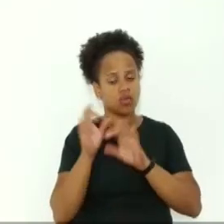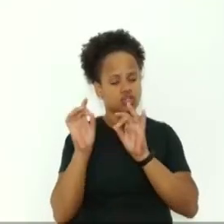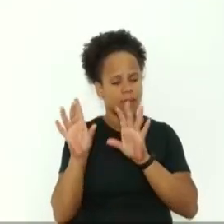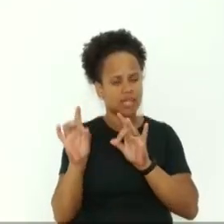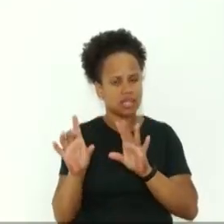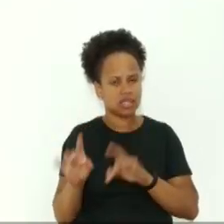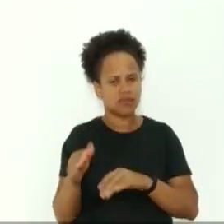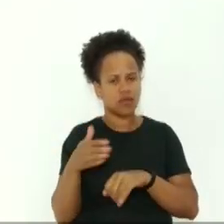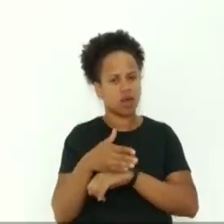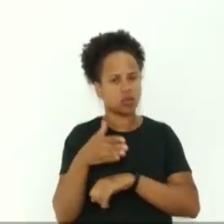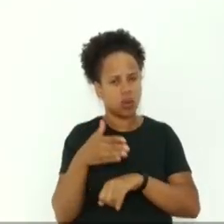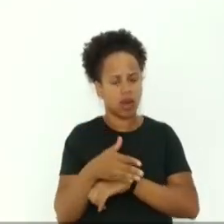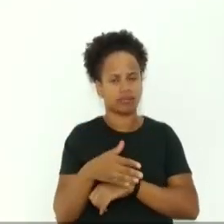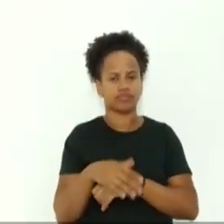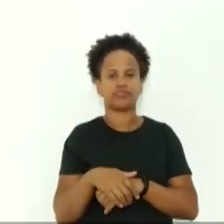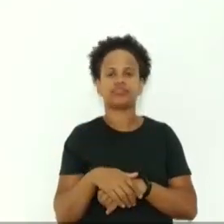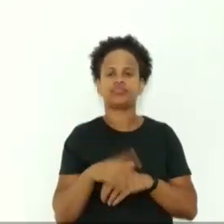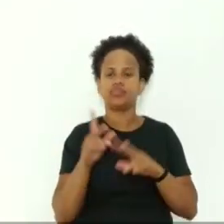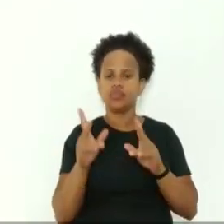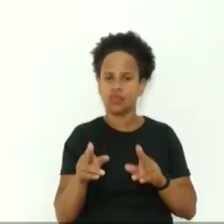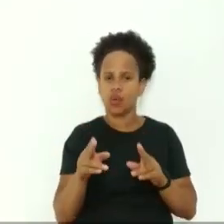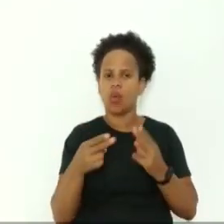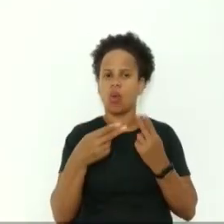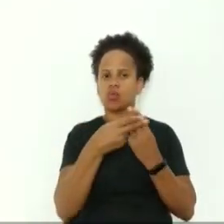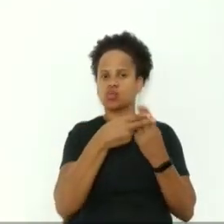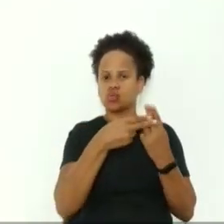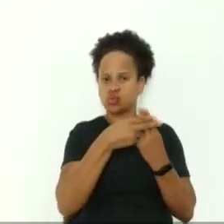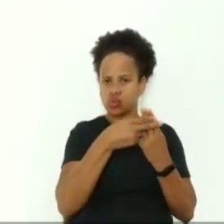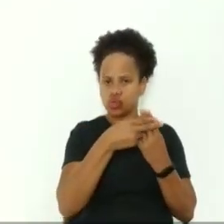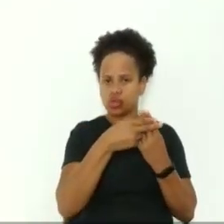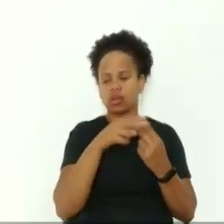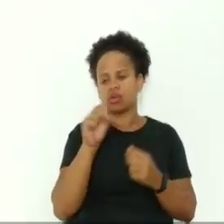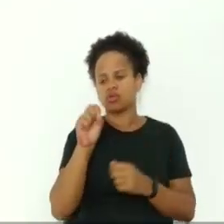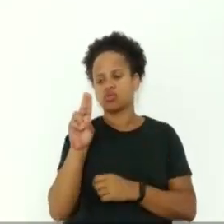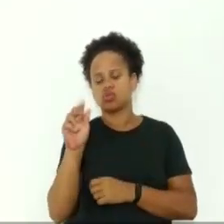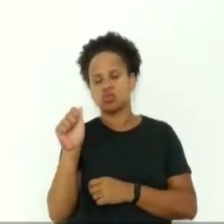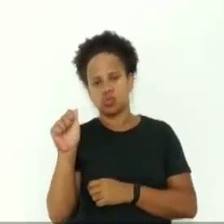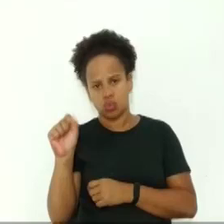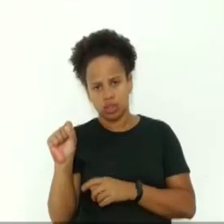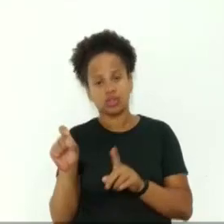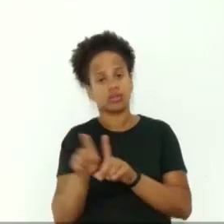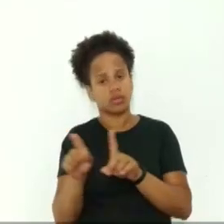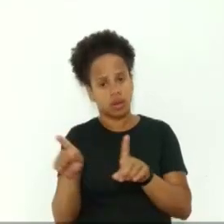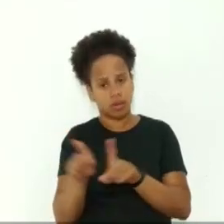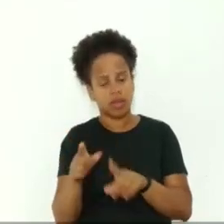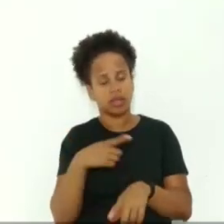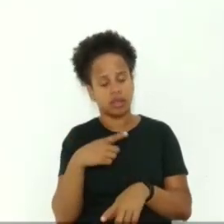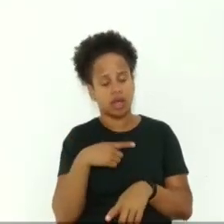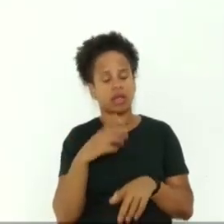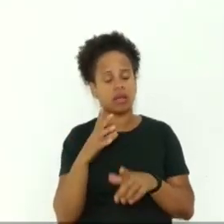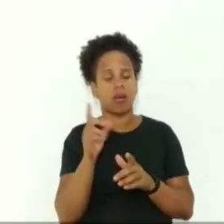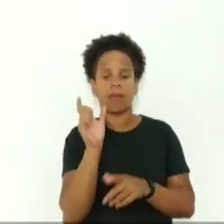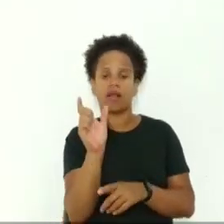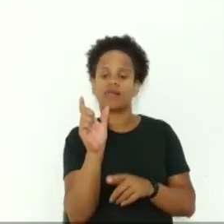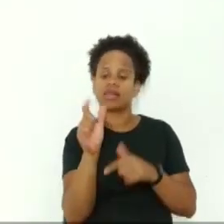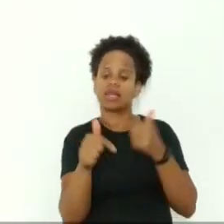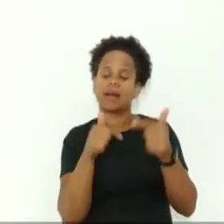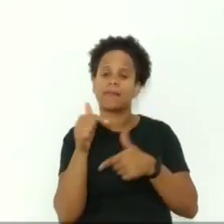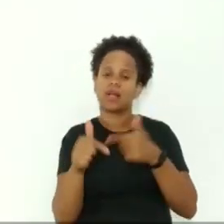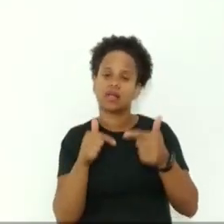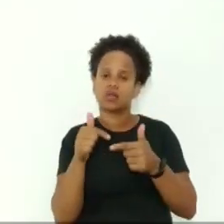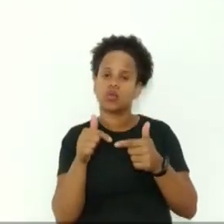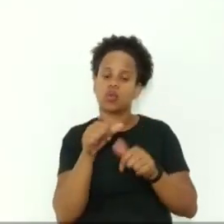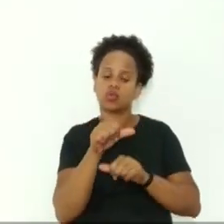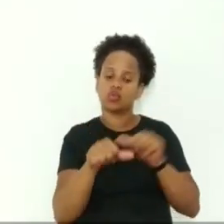sistema, que nem o SUS, o SUS também tem. Então, a palavra trabalhador, a emenda é para substituir, para colocar o servidor público